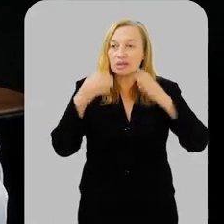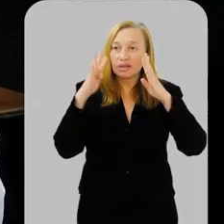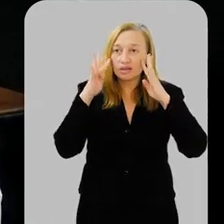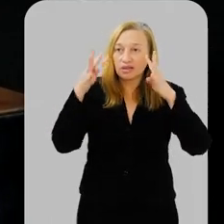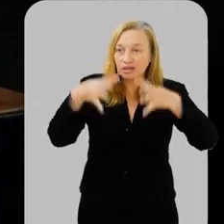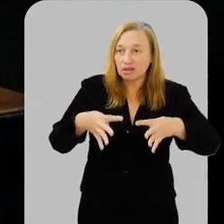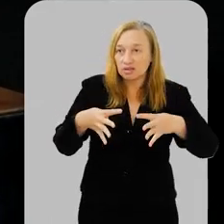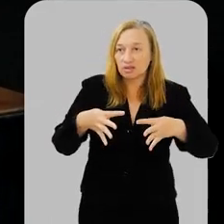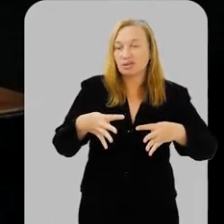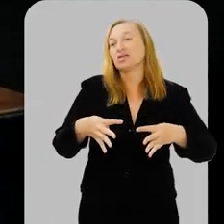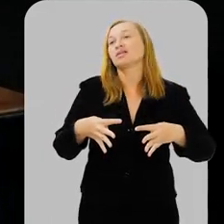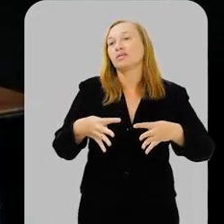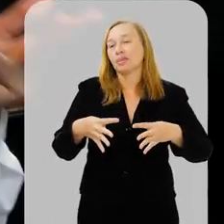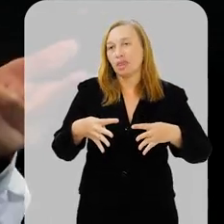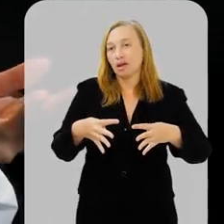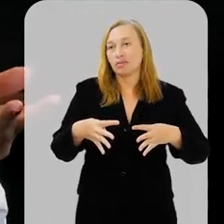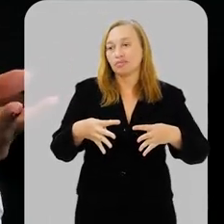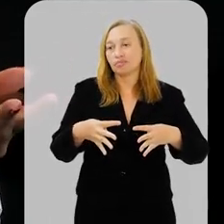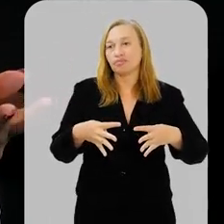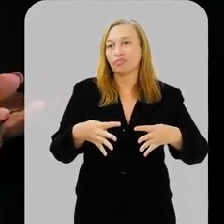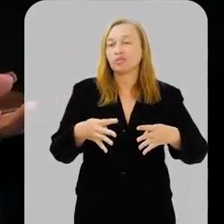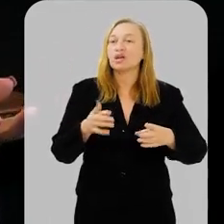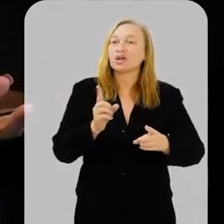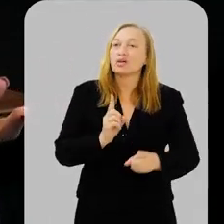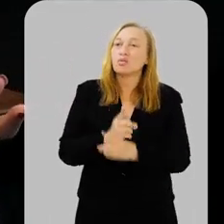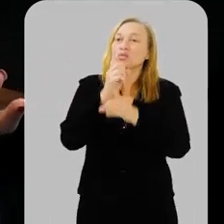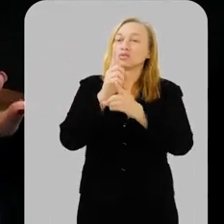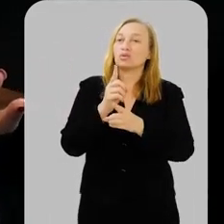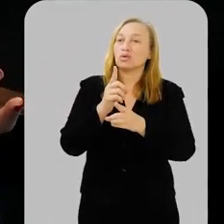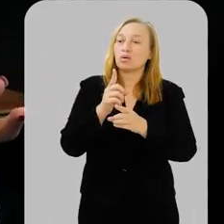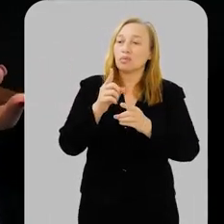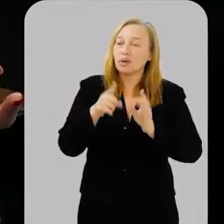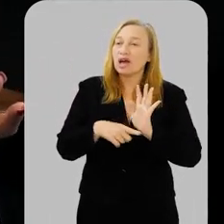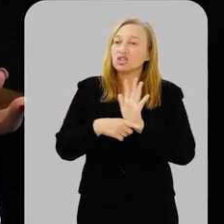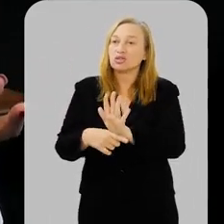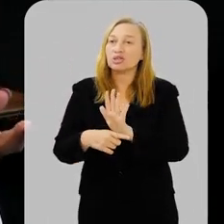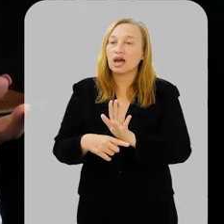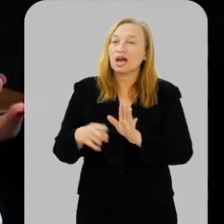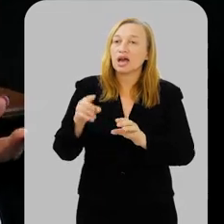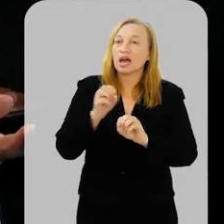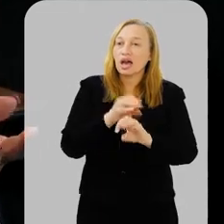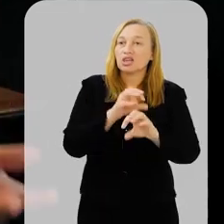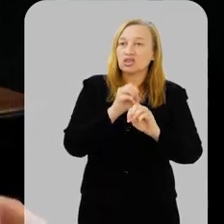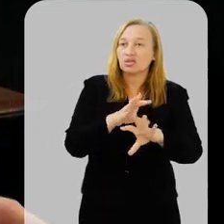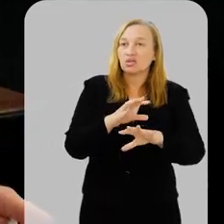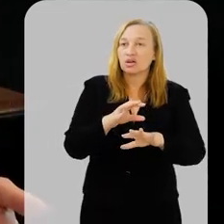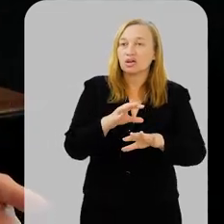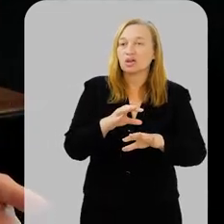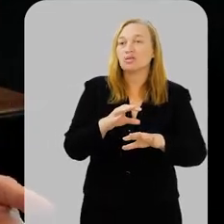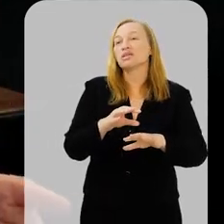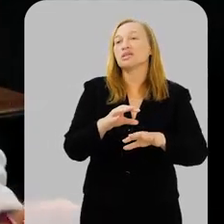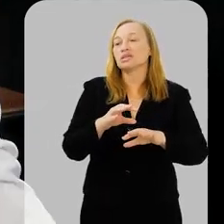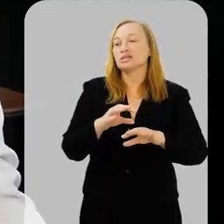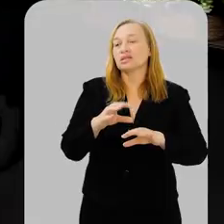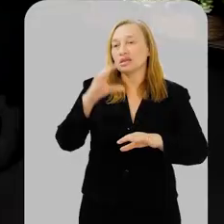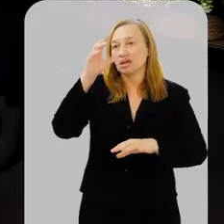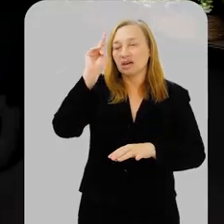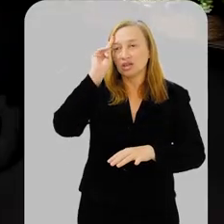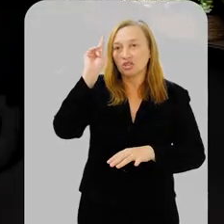de concentração e você descobriu uma fórmula que pode ajudar a mudar a história da alfabetização no país.